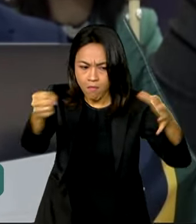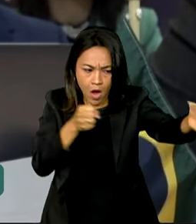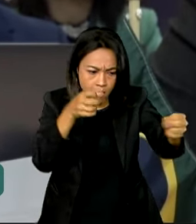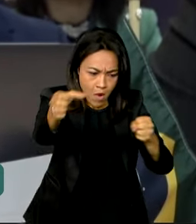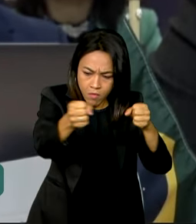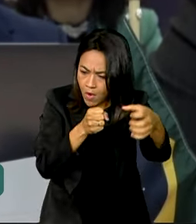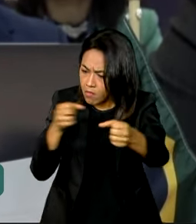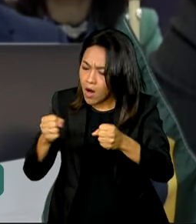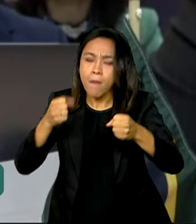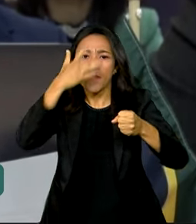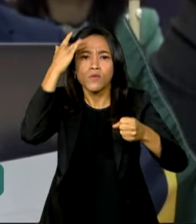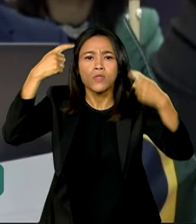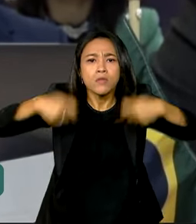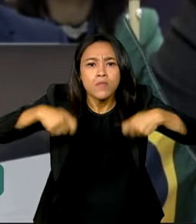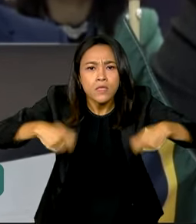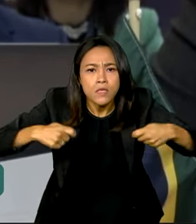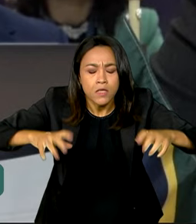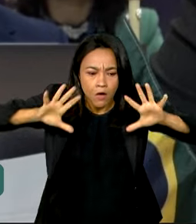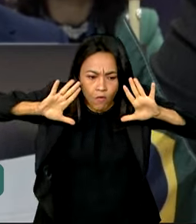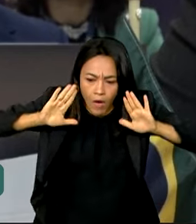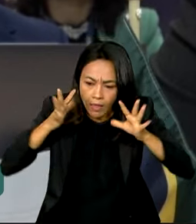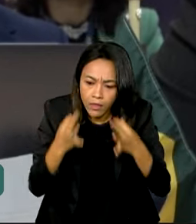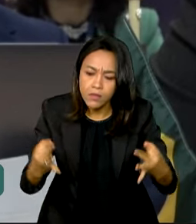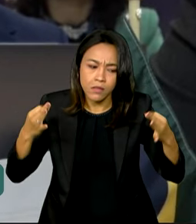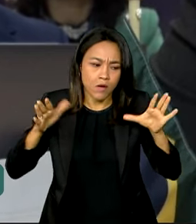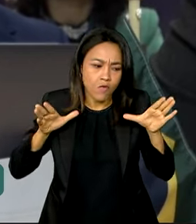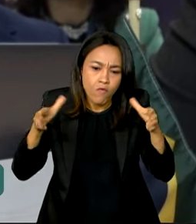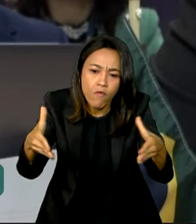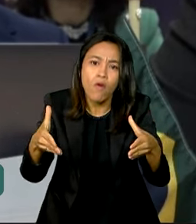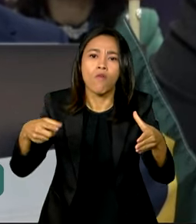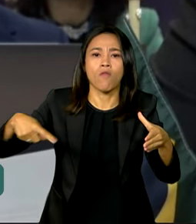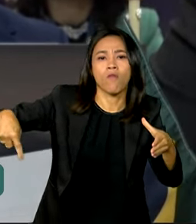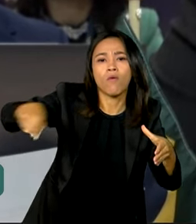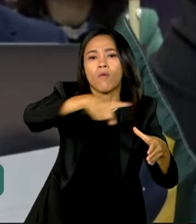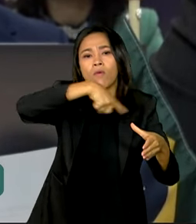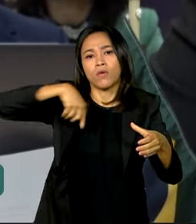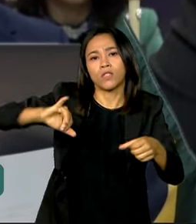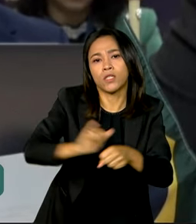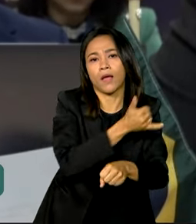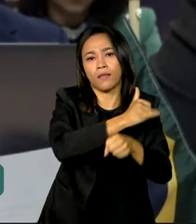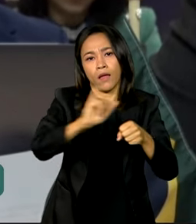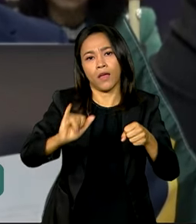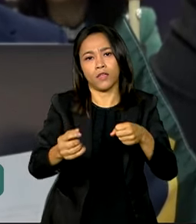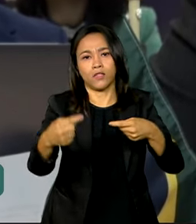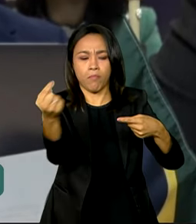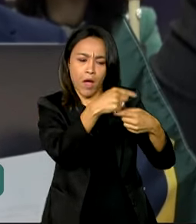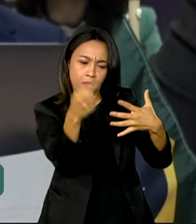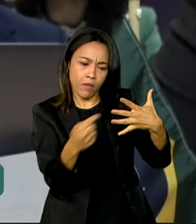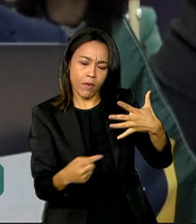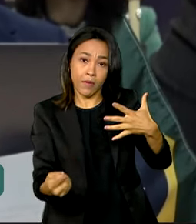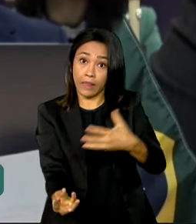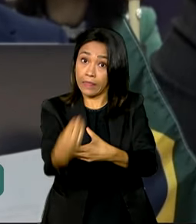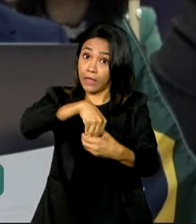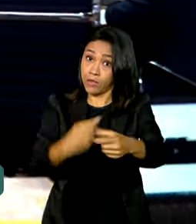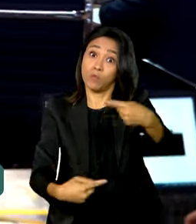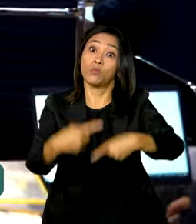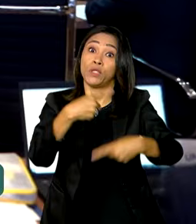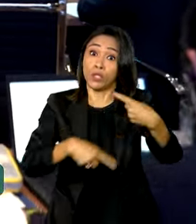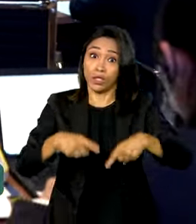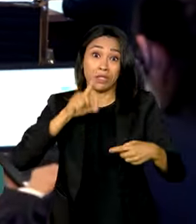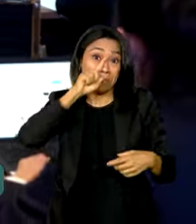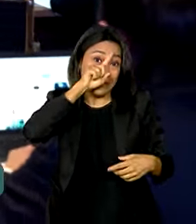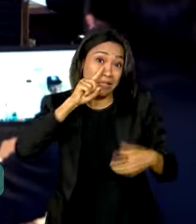necessitadas no centro de todas as iniciativas e políticas de redução de riscos de desastres.